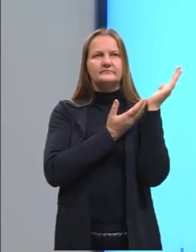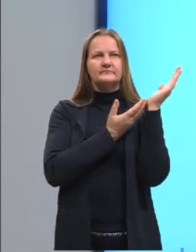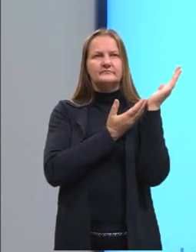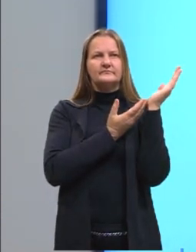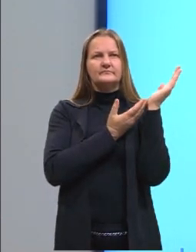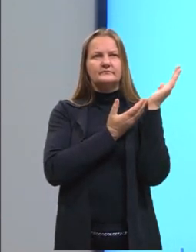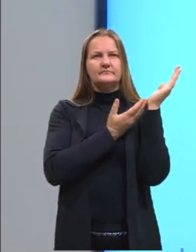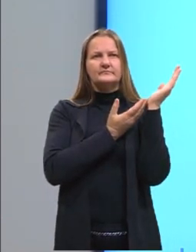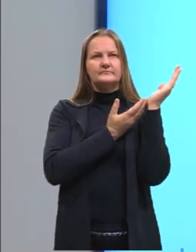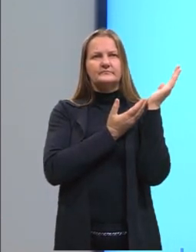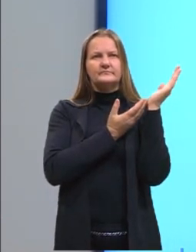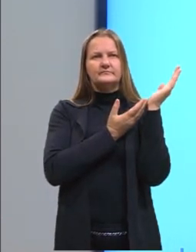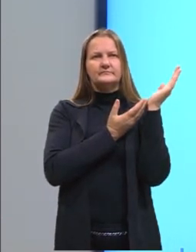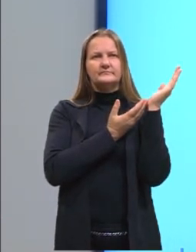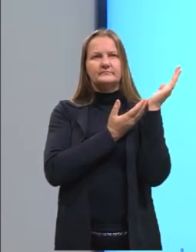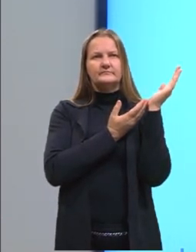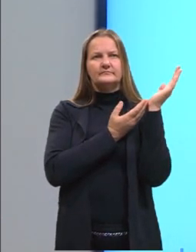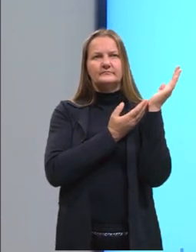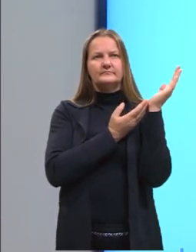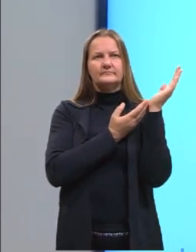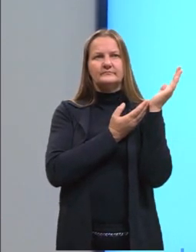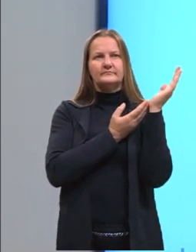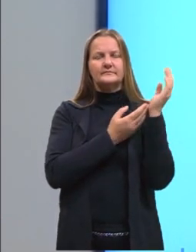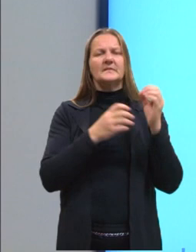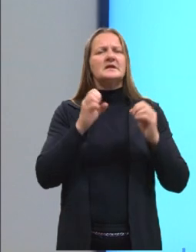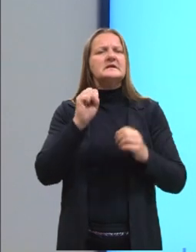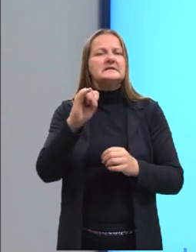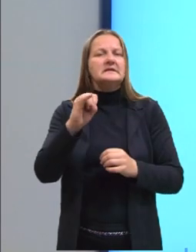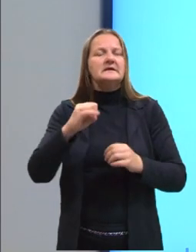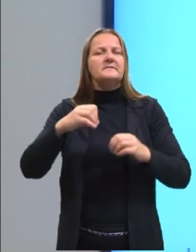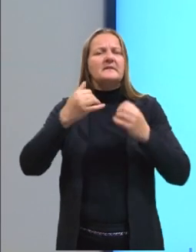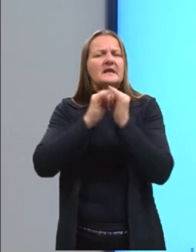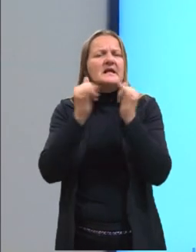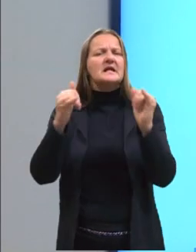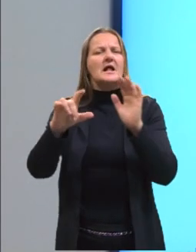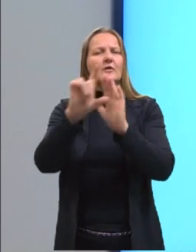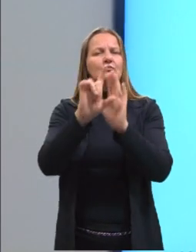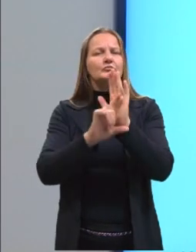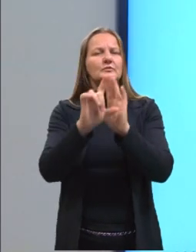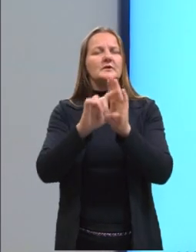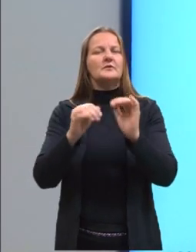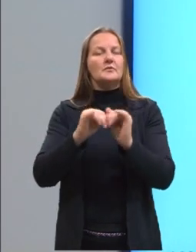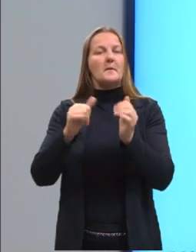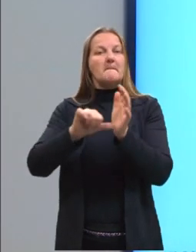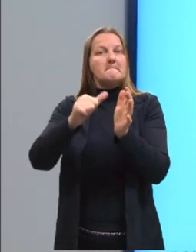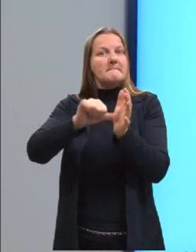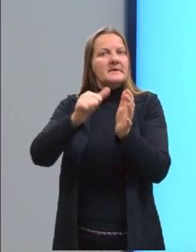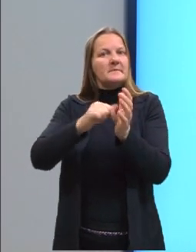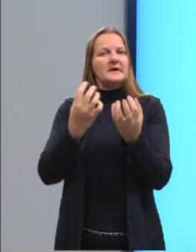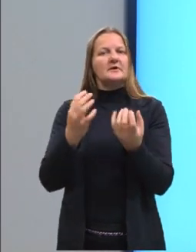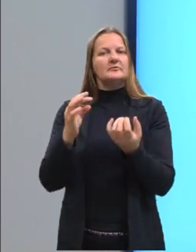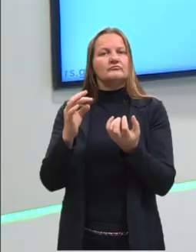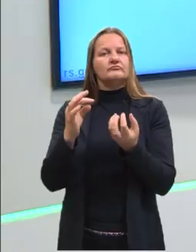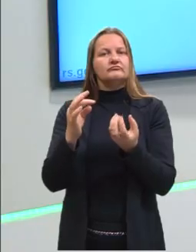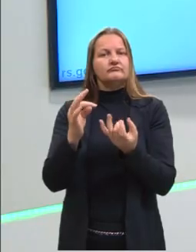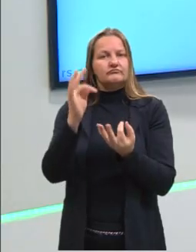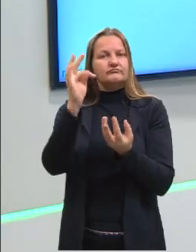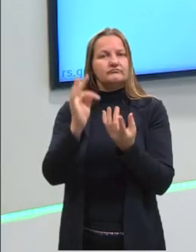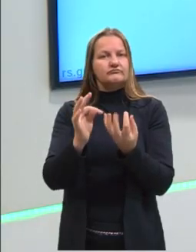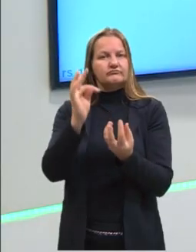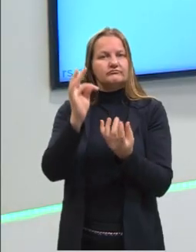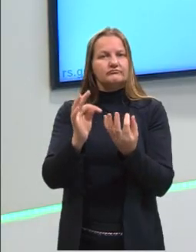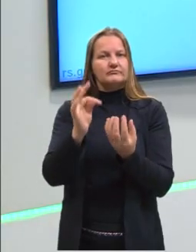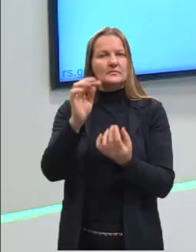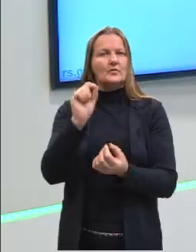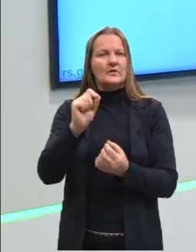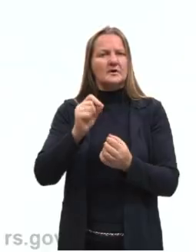da energia é estendida para incluir o calor, passamos a chamá-la de primeira lei da termodinâmica. Bom, o que é